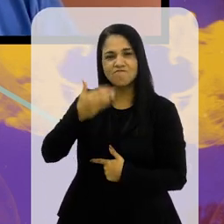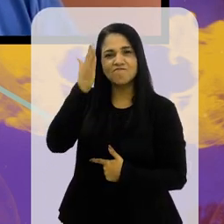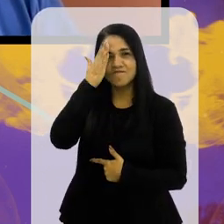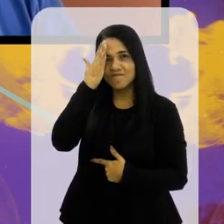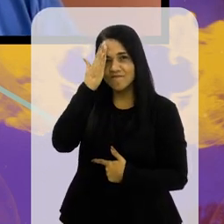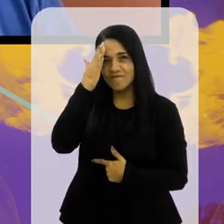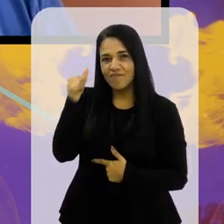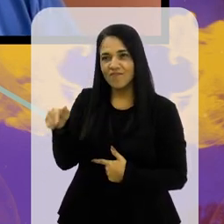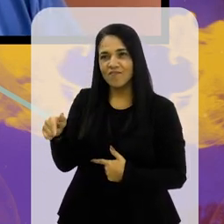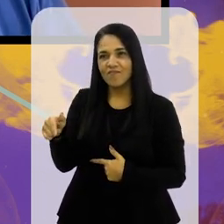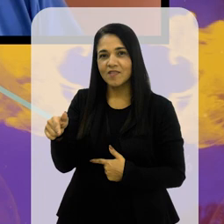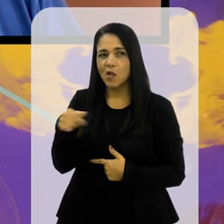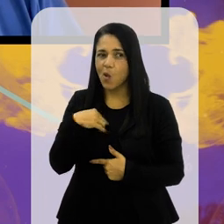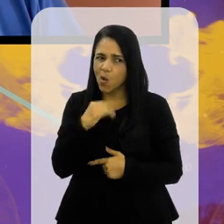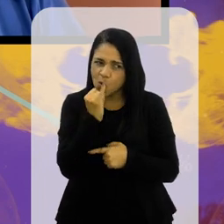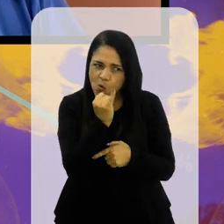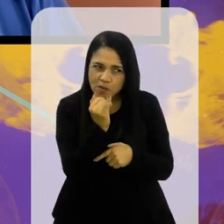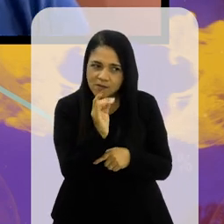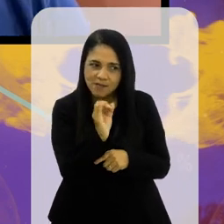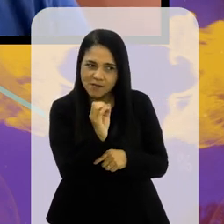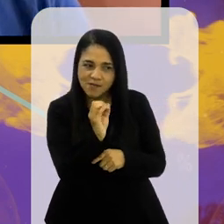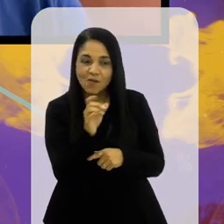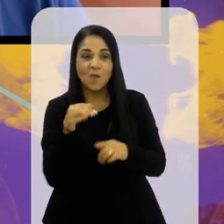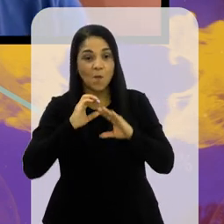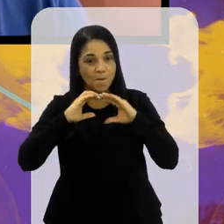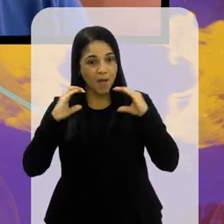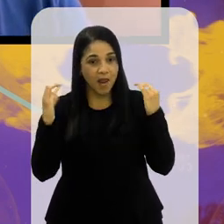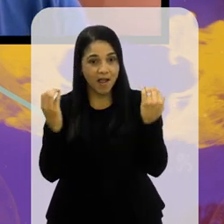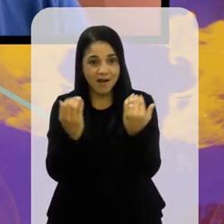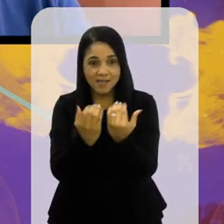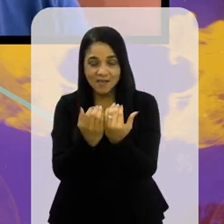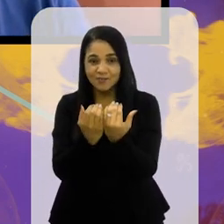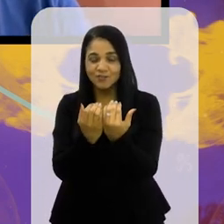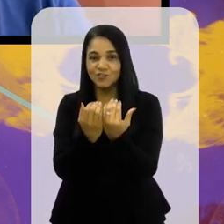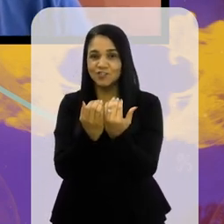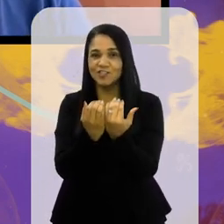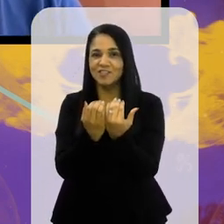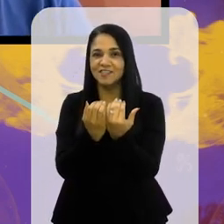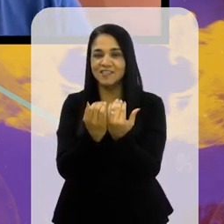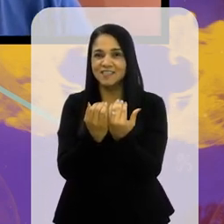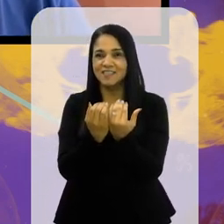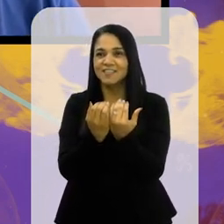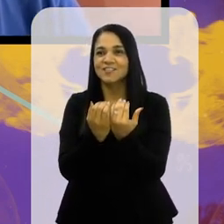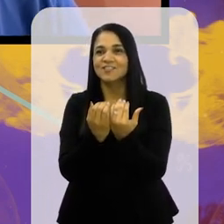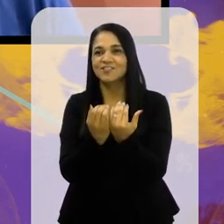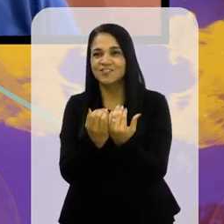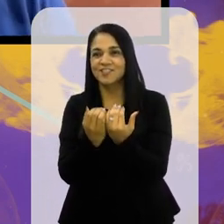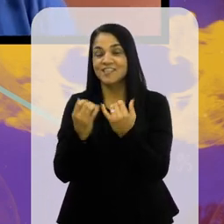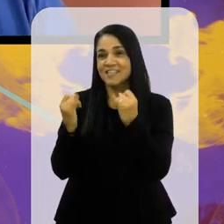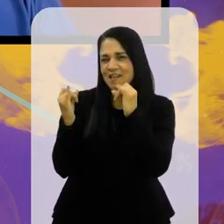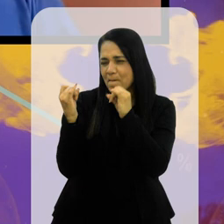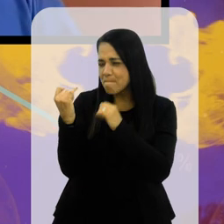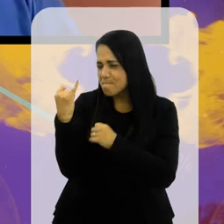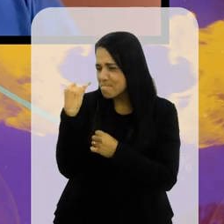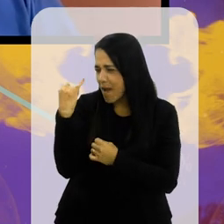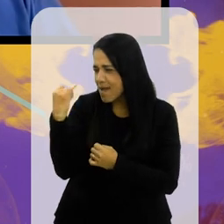fiquei sabendo, e não conta para ninguém, não. Maracanã virou lugar de azaração.